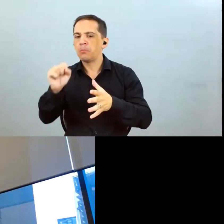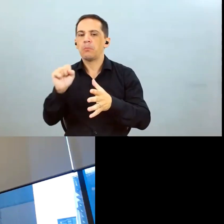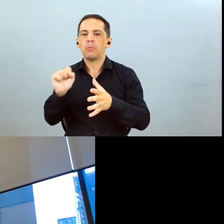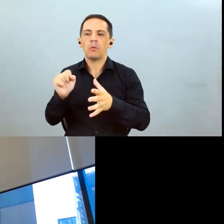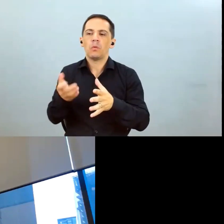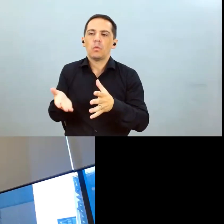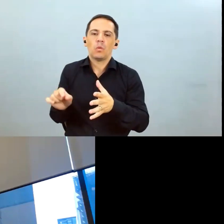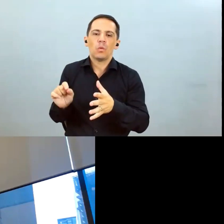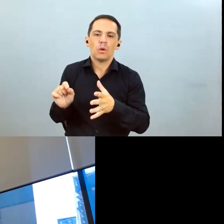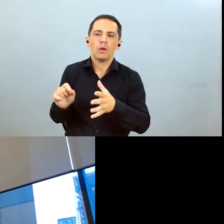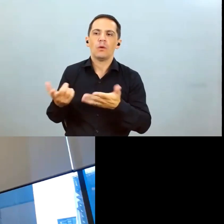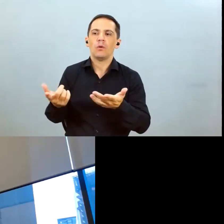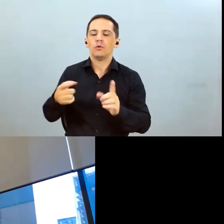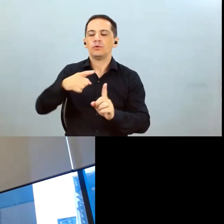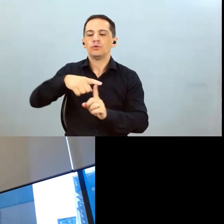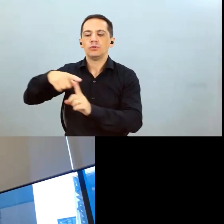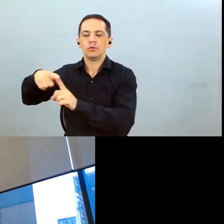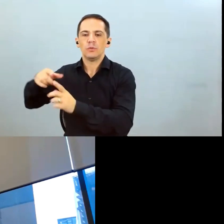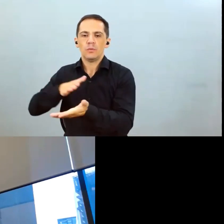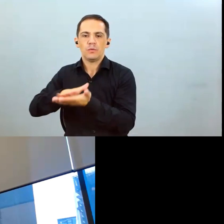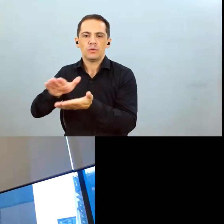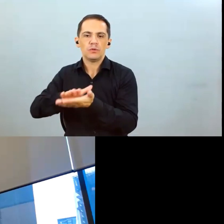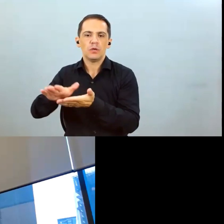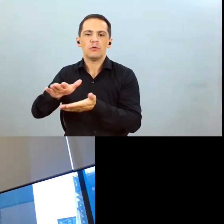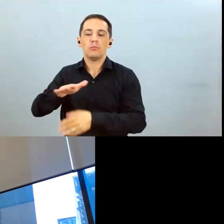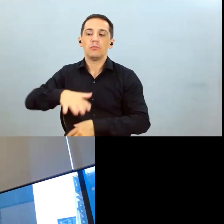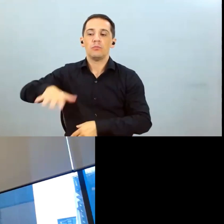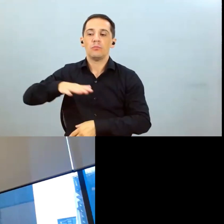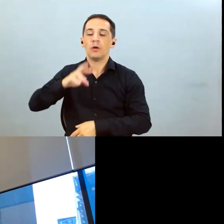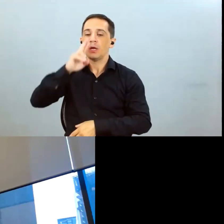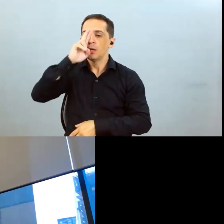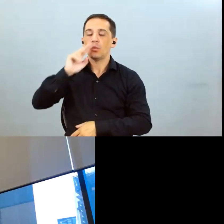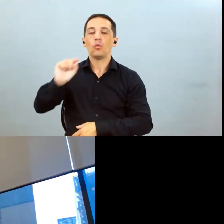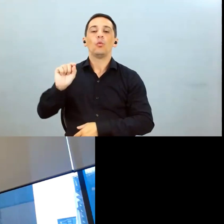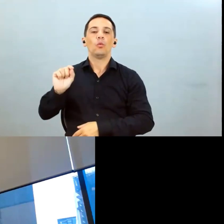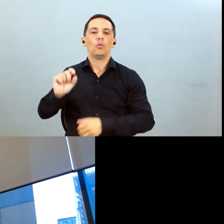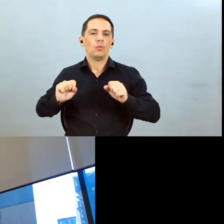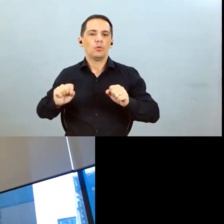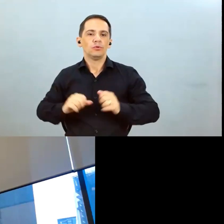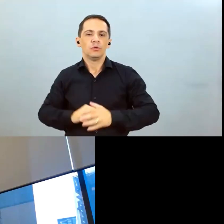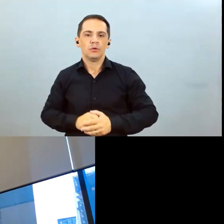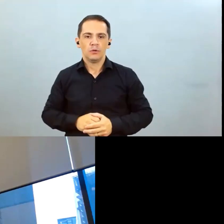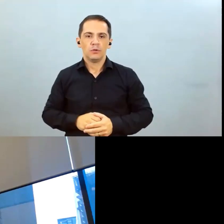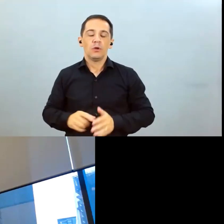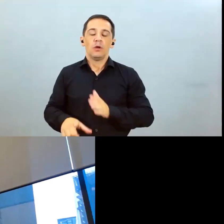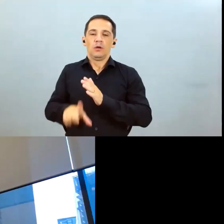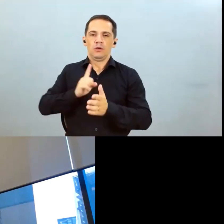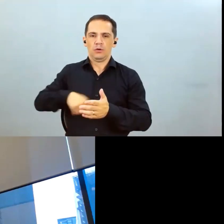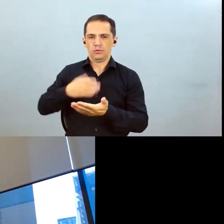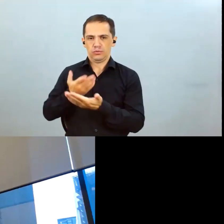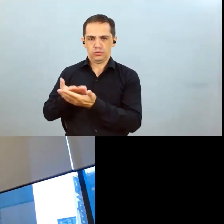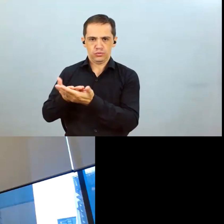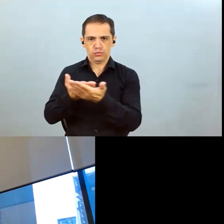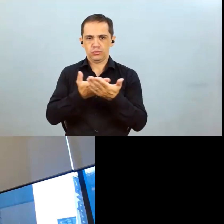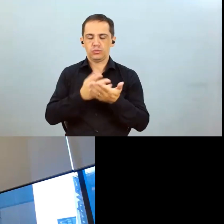termos de cenários de risco por favor nós fizemos um estudo profundo nossos dados históricos